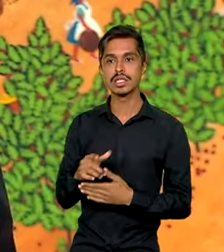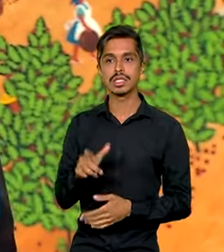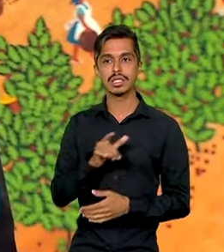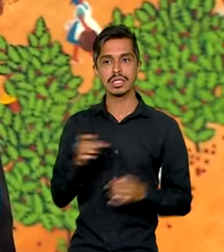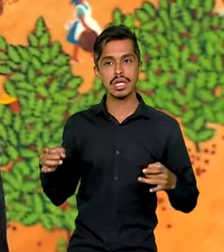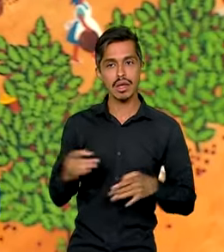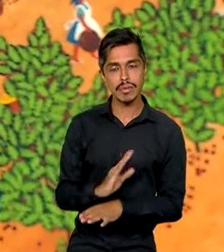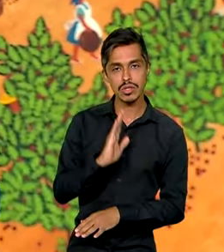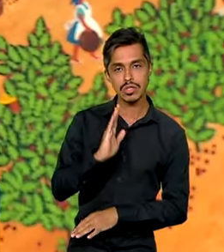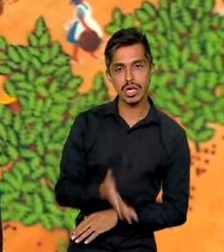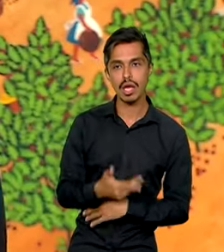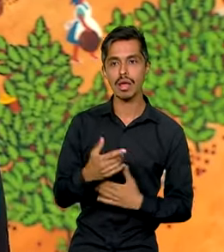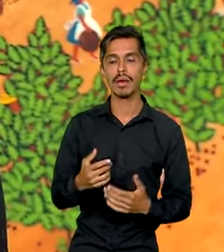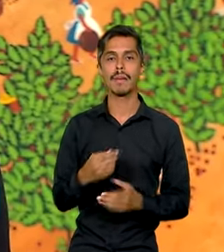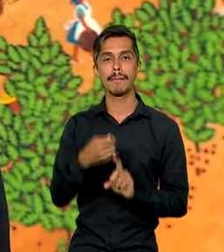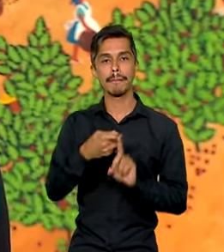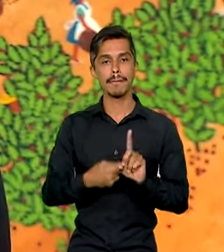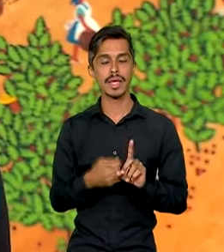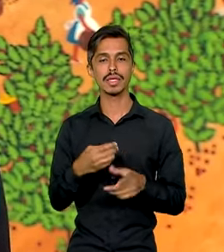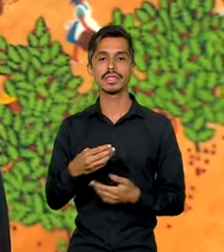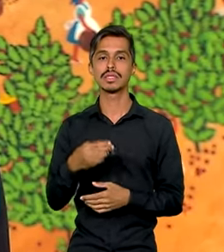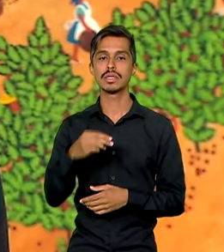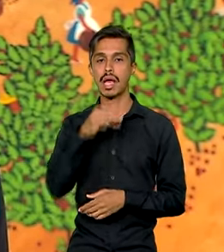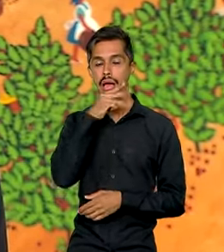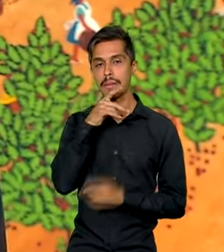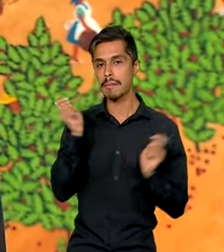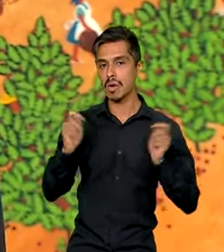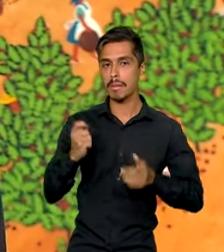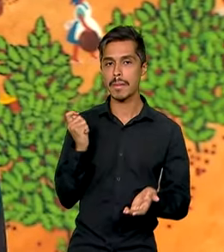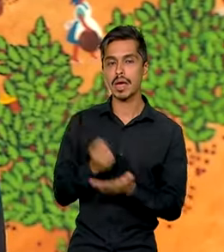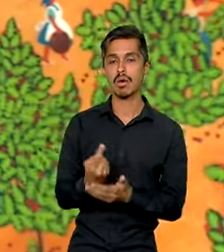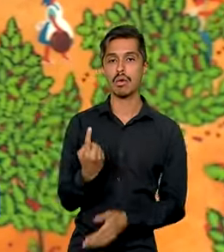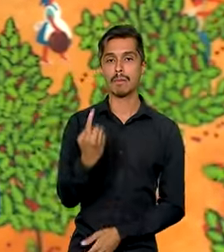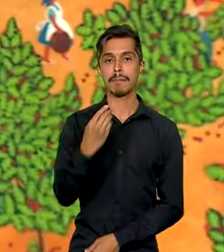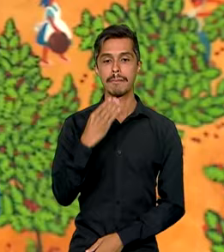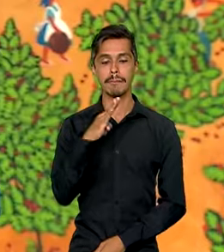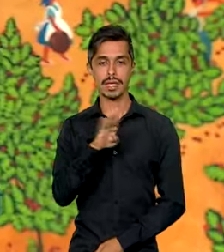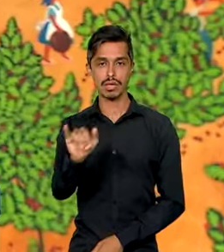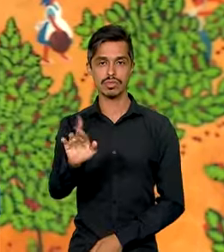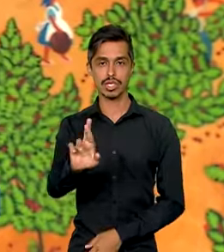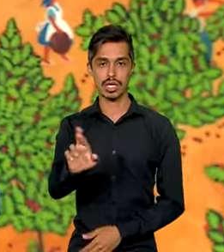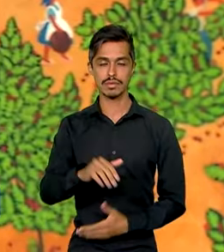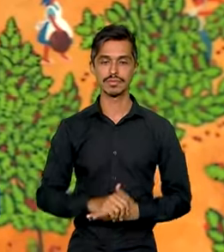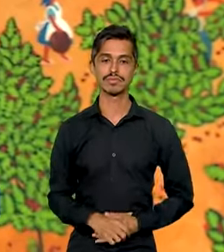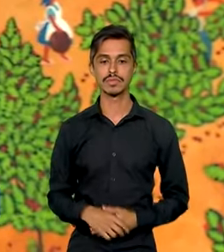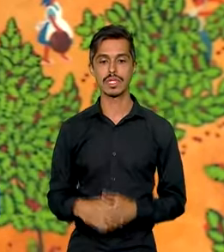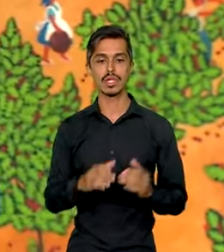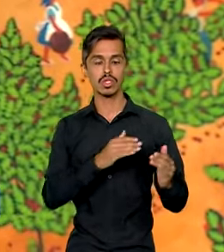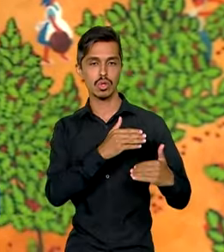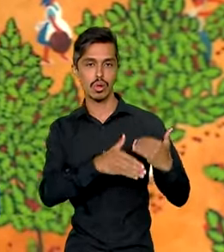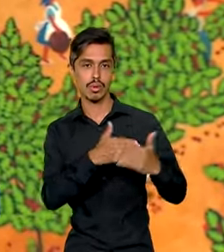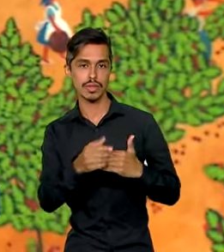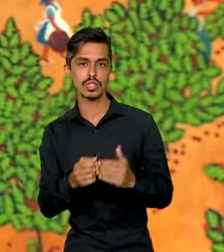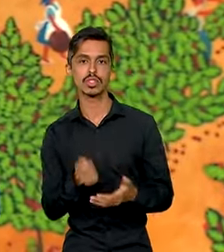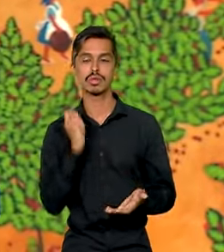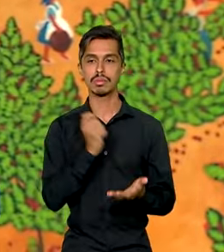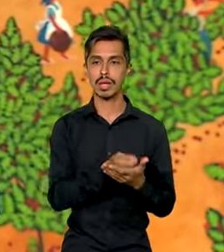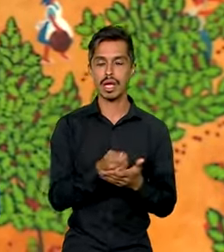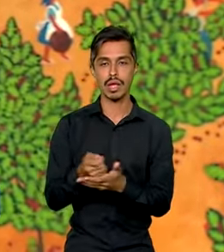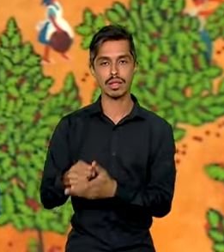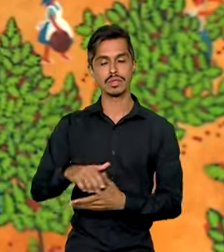pronto aí, o longo do mês de março, a poder pagar um bilhão de reais. Durante a tramitação da votação do orçamento,